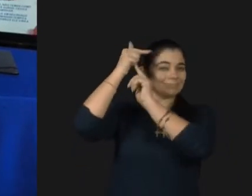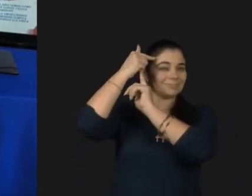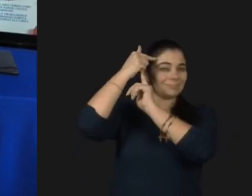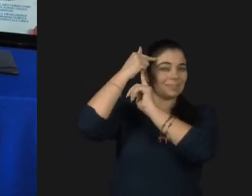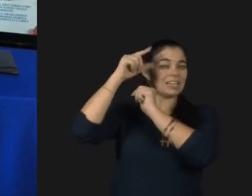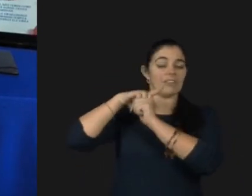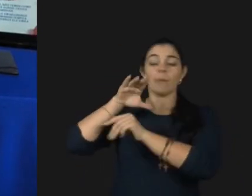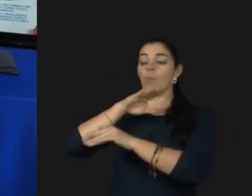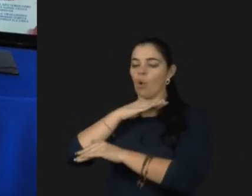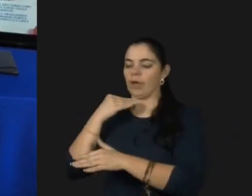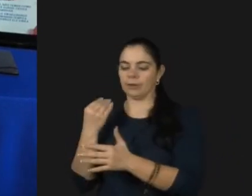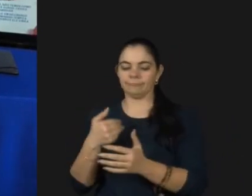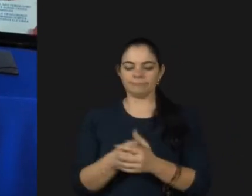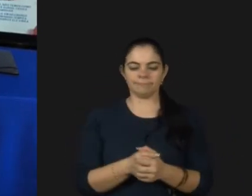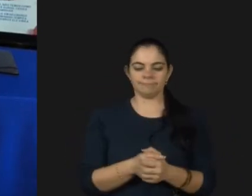falecer.